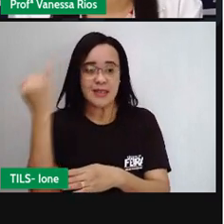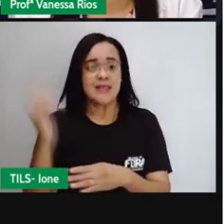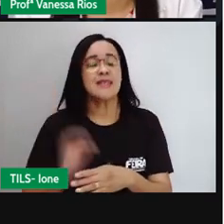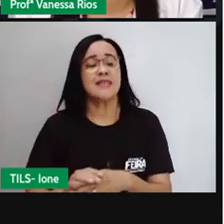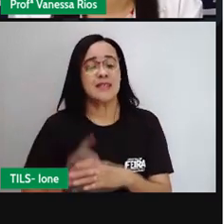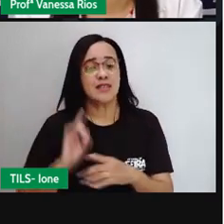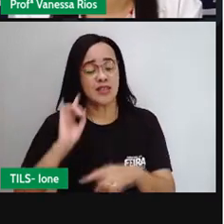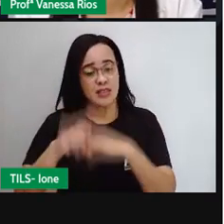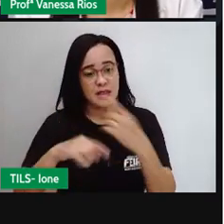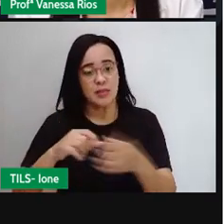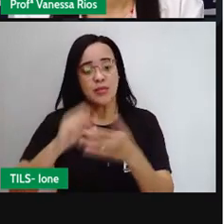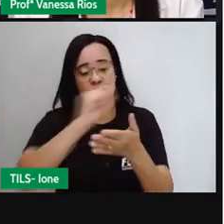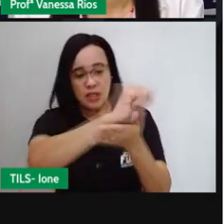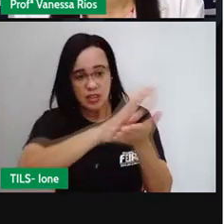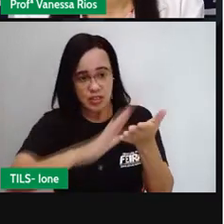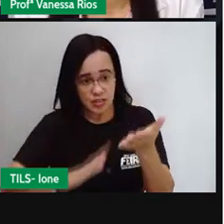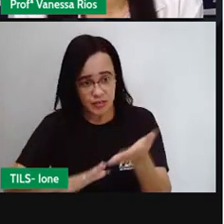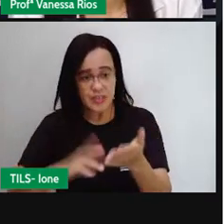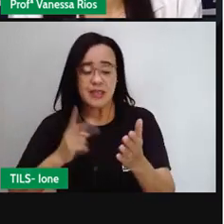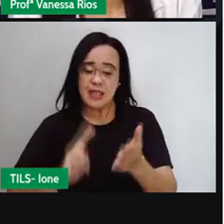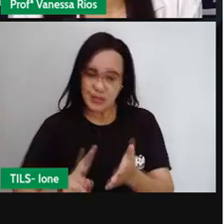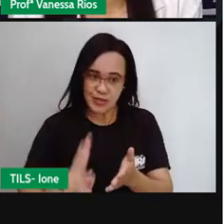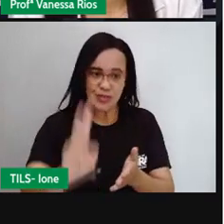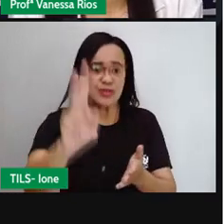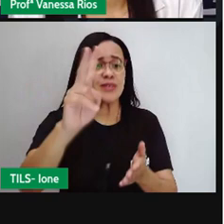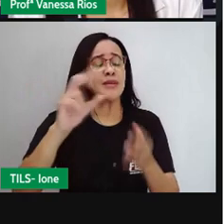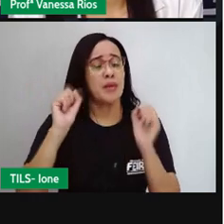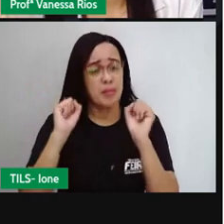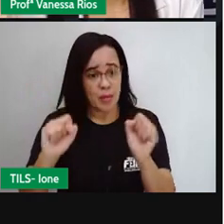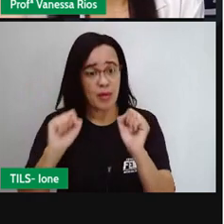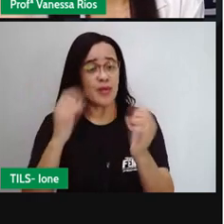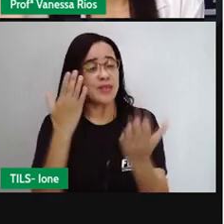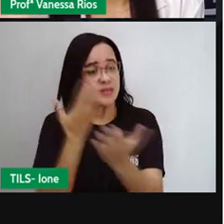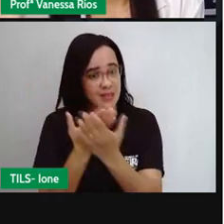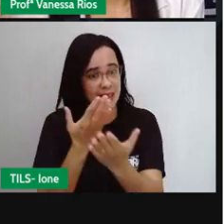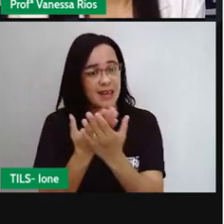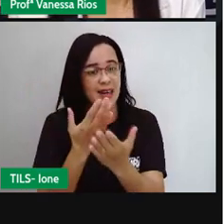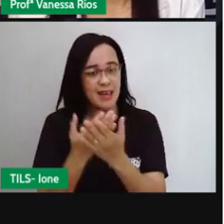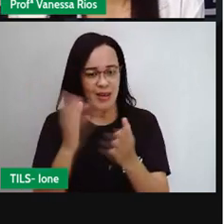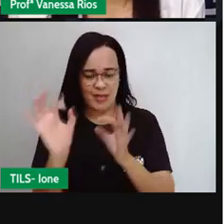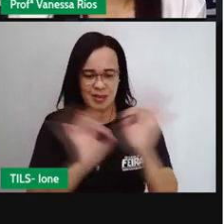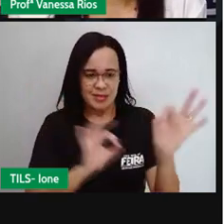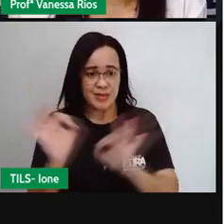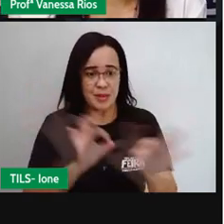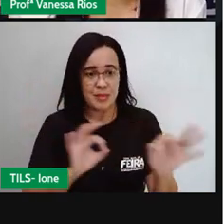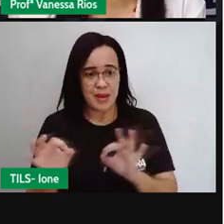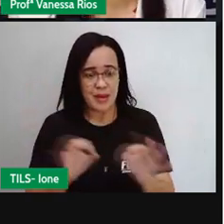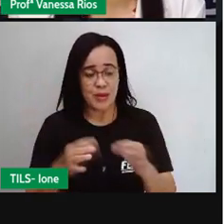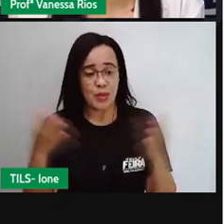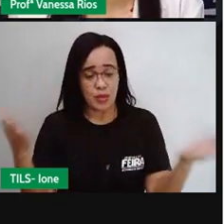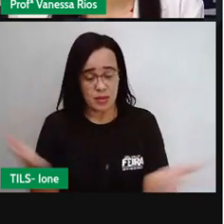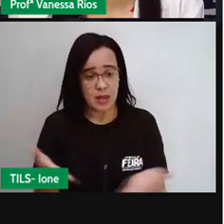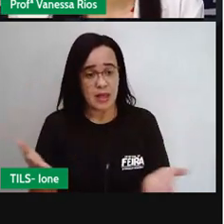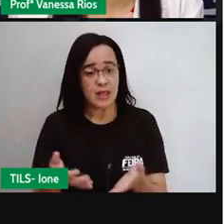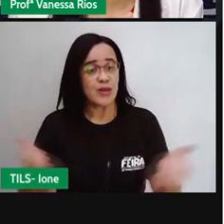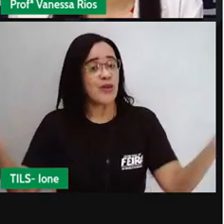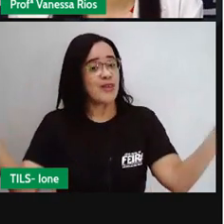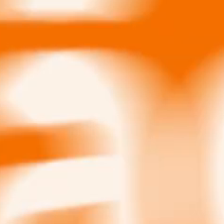seu professor preparou para dar continuidade nessa aula. Então, ó, tchau, tchau, viu, turma?